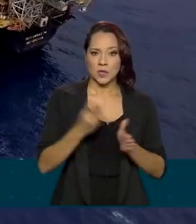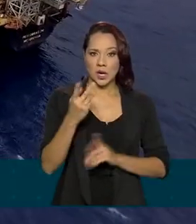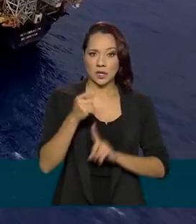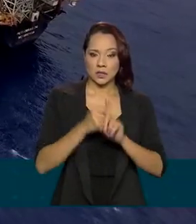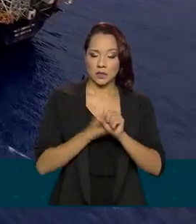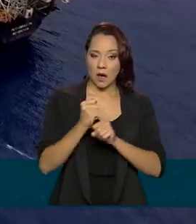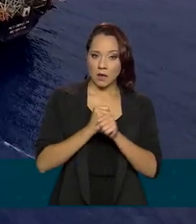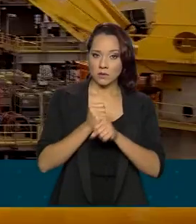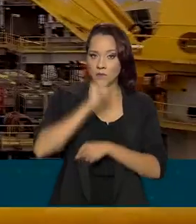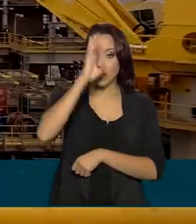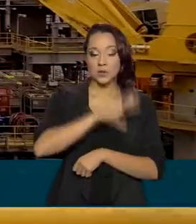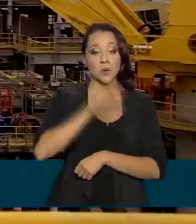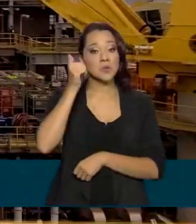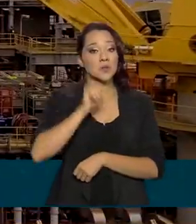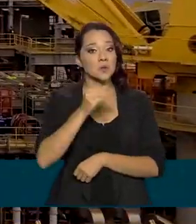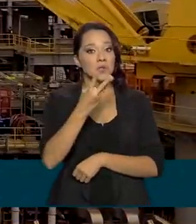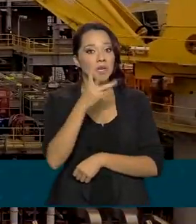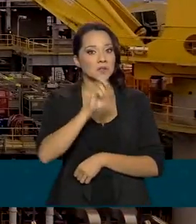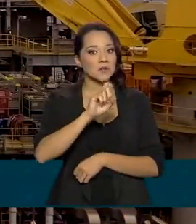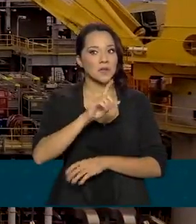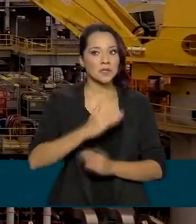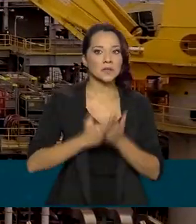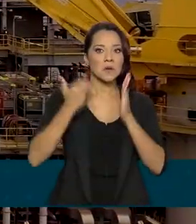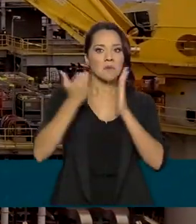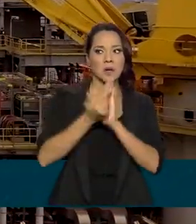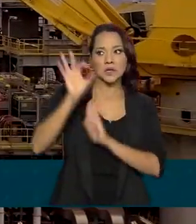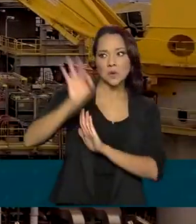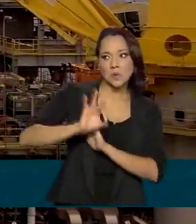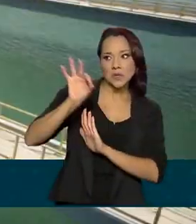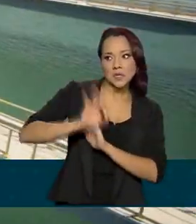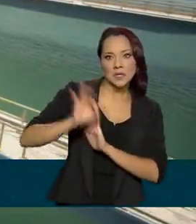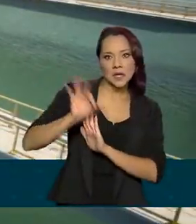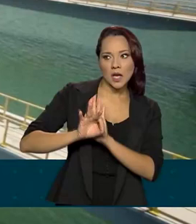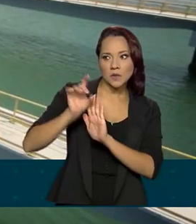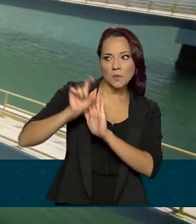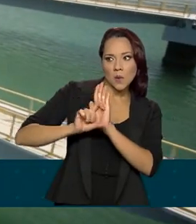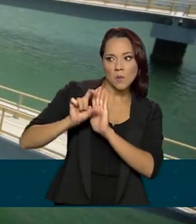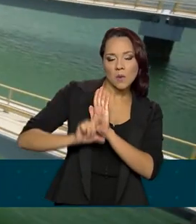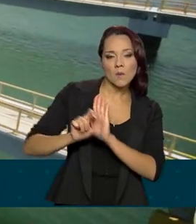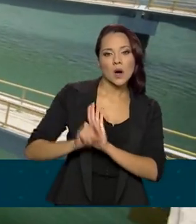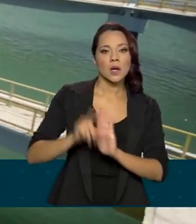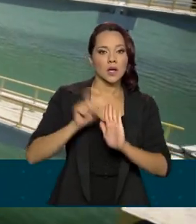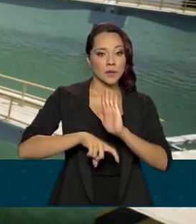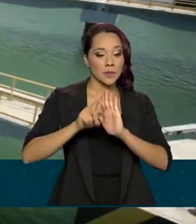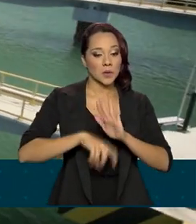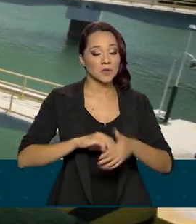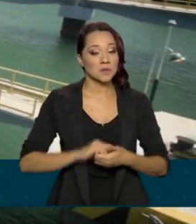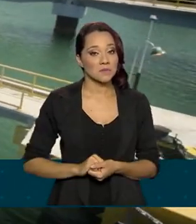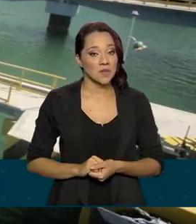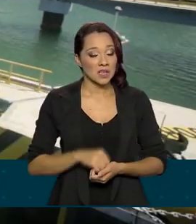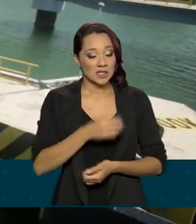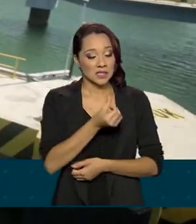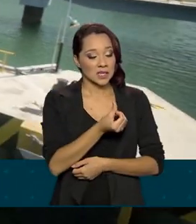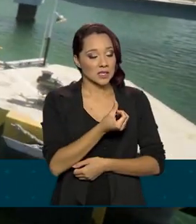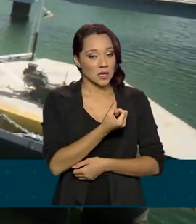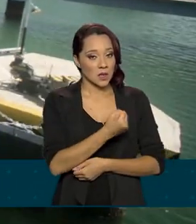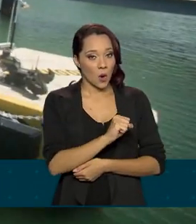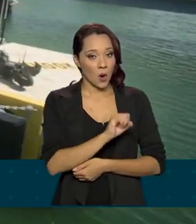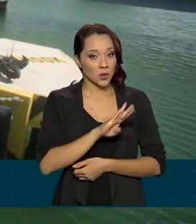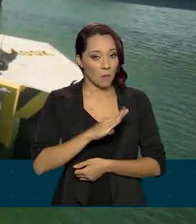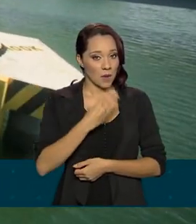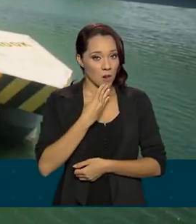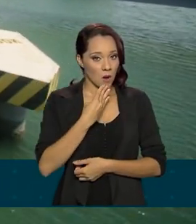Brasil arrecadou três vezes mais com royalties, participações especiais e tributos. Saiu de 68